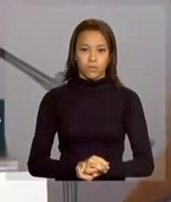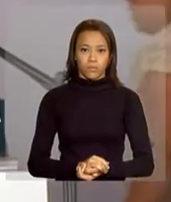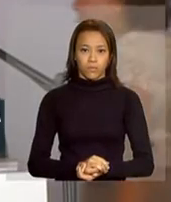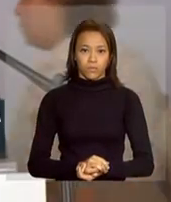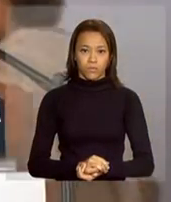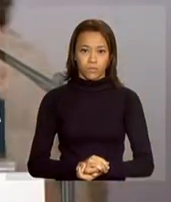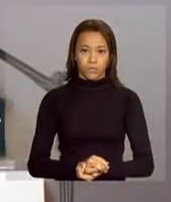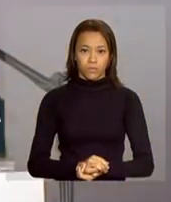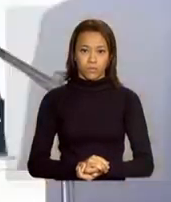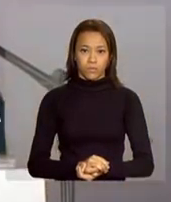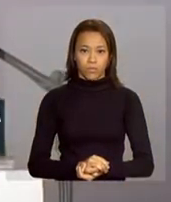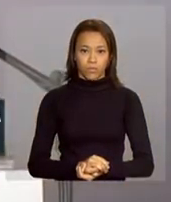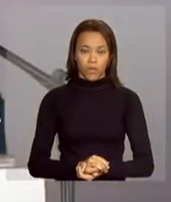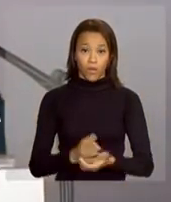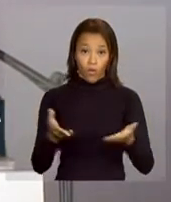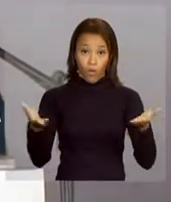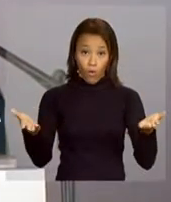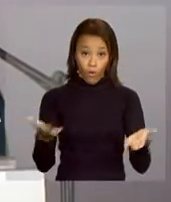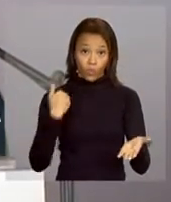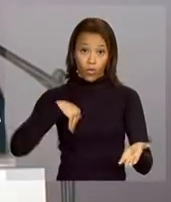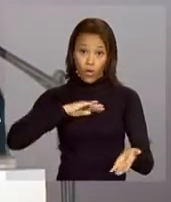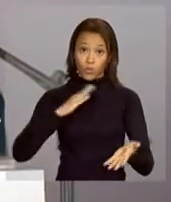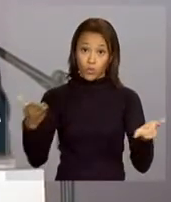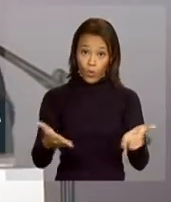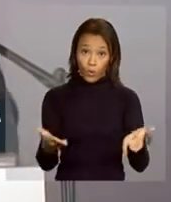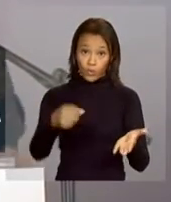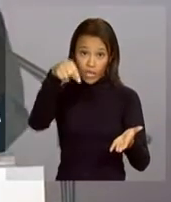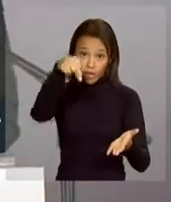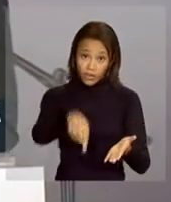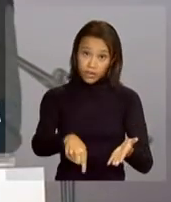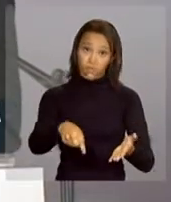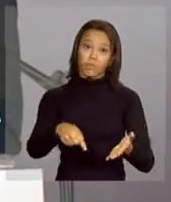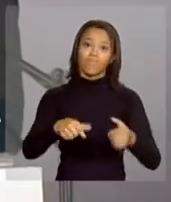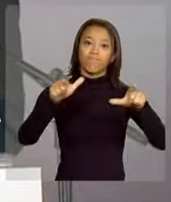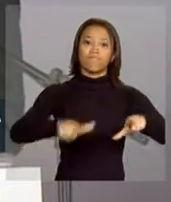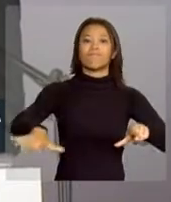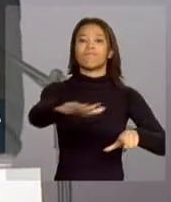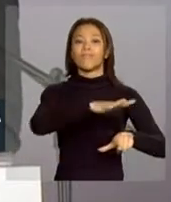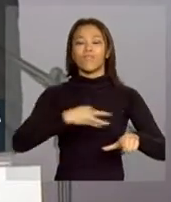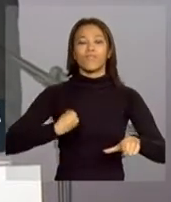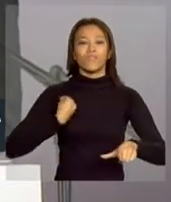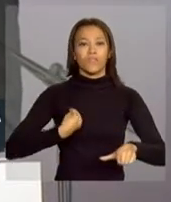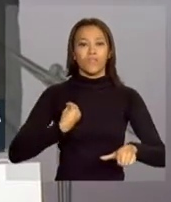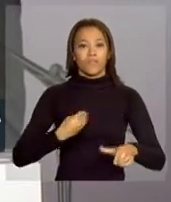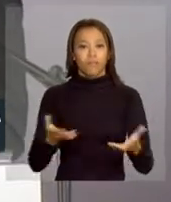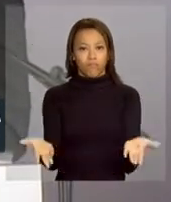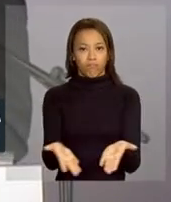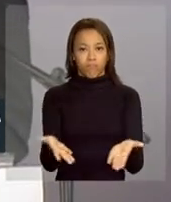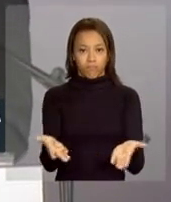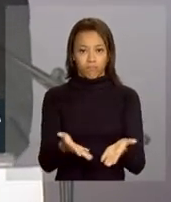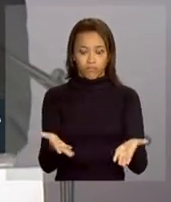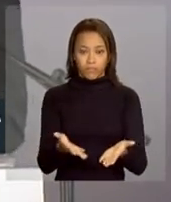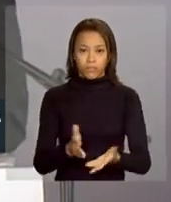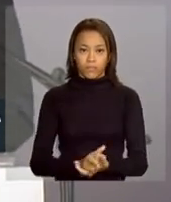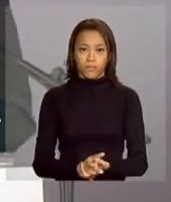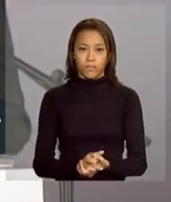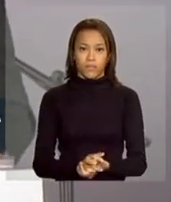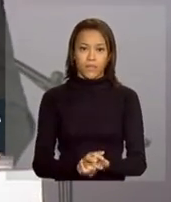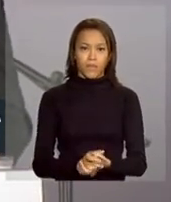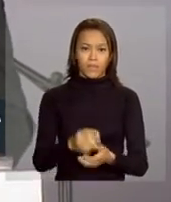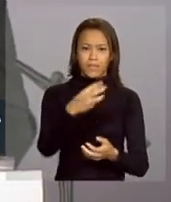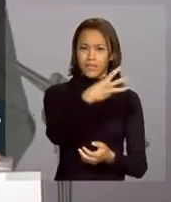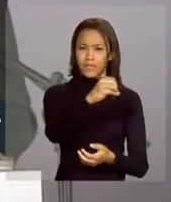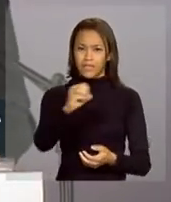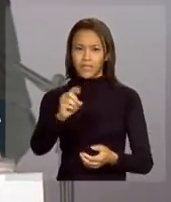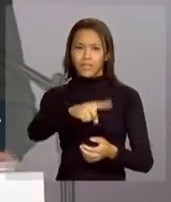estamos aqui hoje em Itaquera, vivendo este momento, partilhando com essas 300